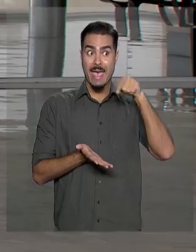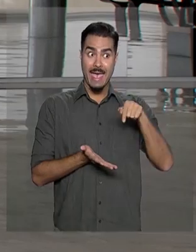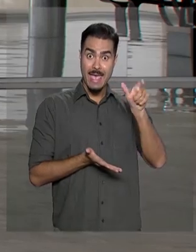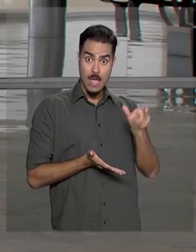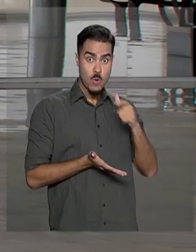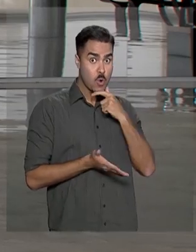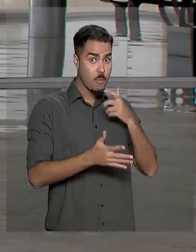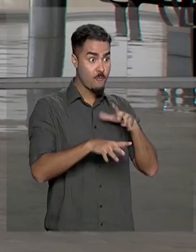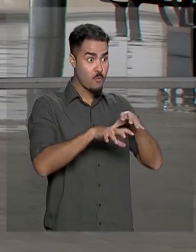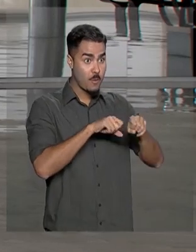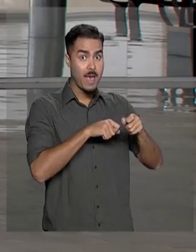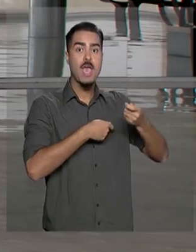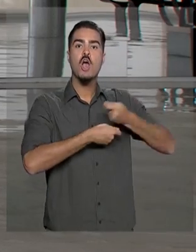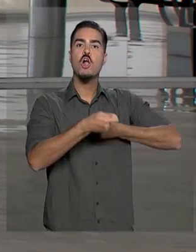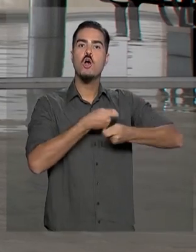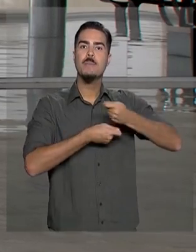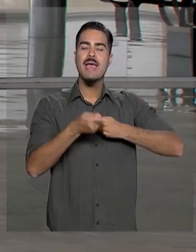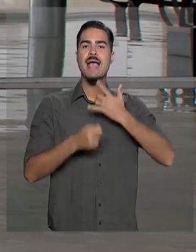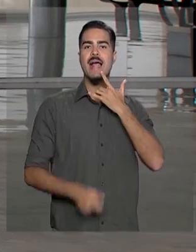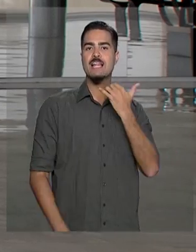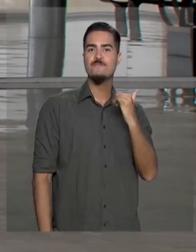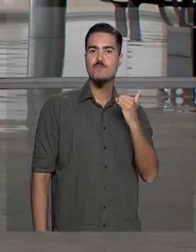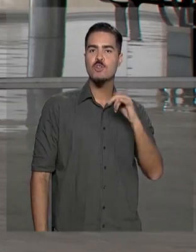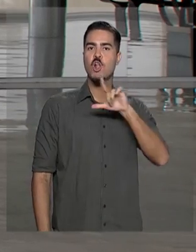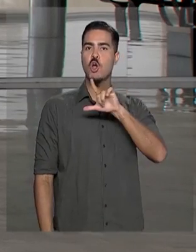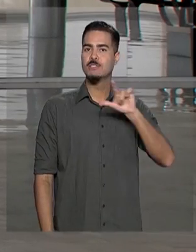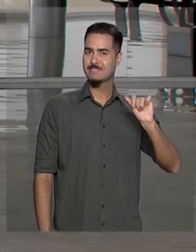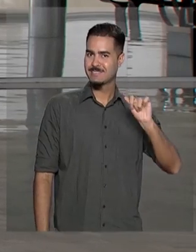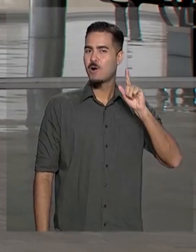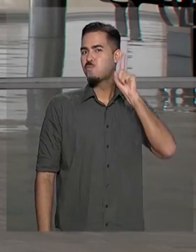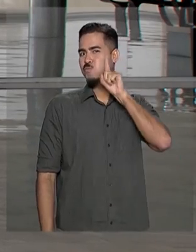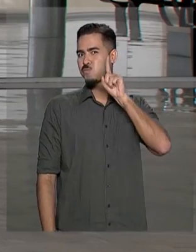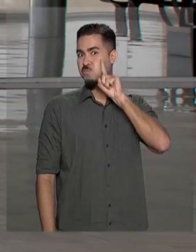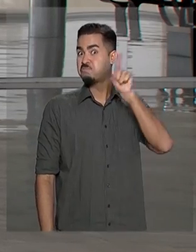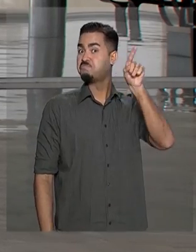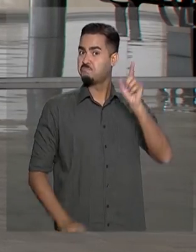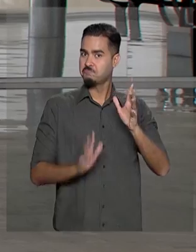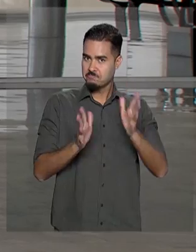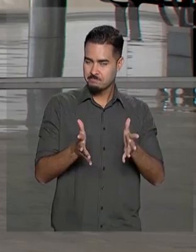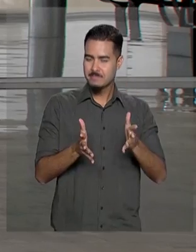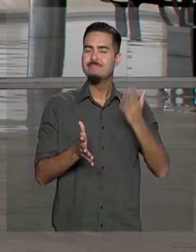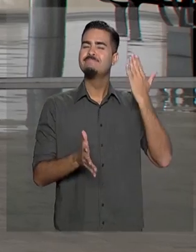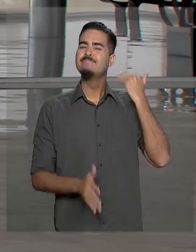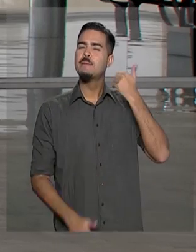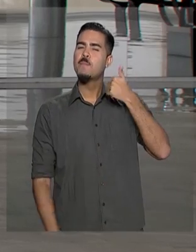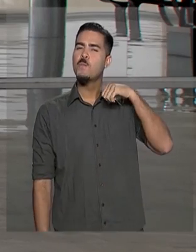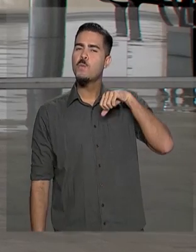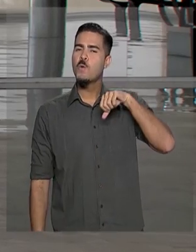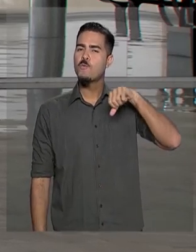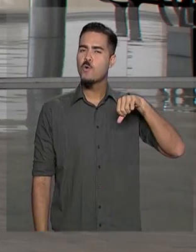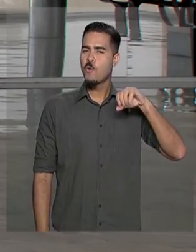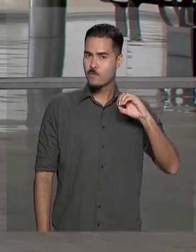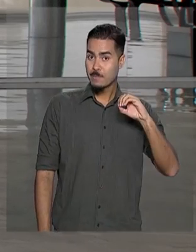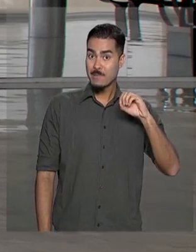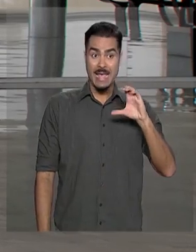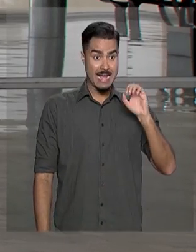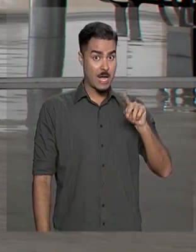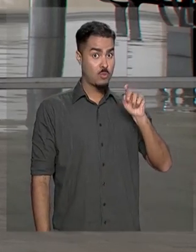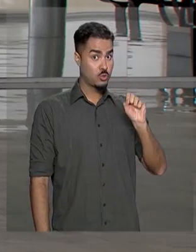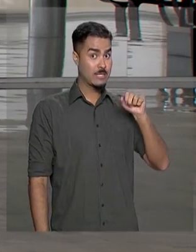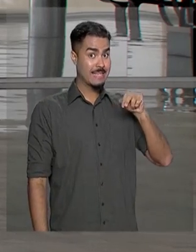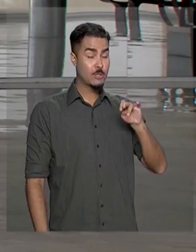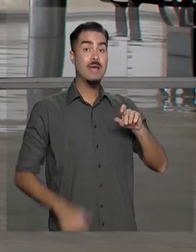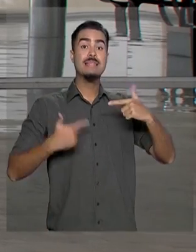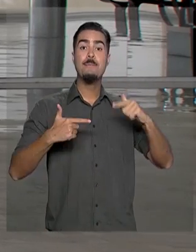Economia pela Universidade da Califórnia, em Los Angeles, nos Estados Unidos. Na década de 1990, Campos Neto